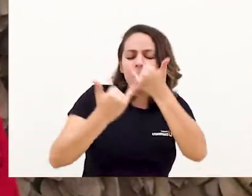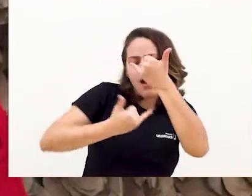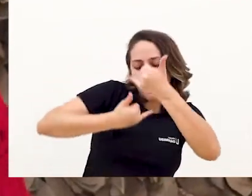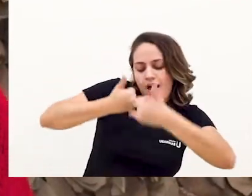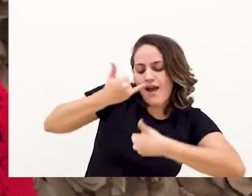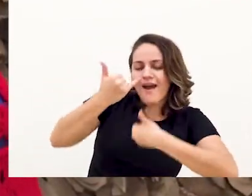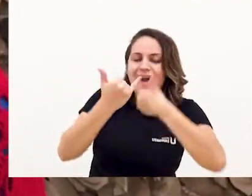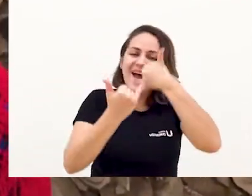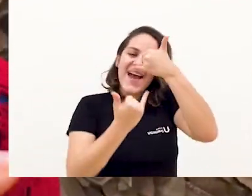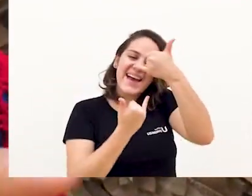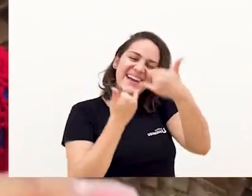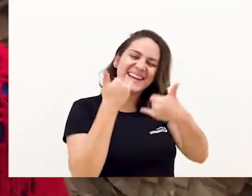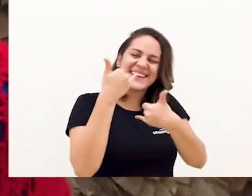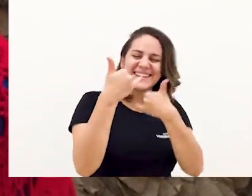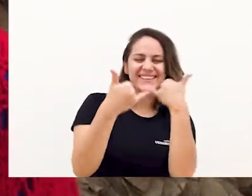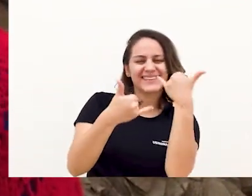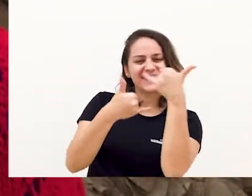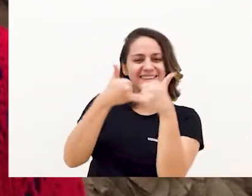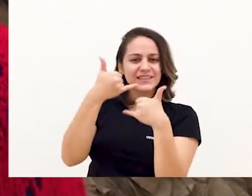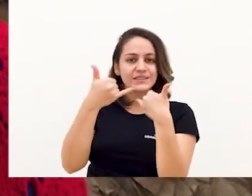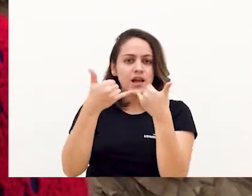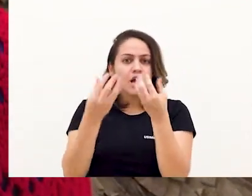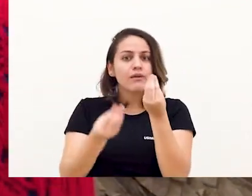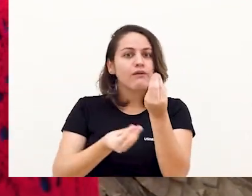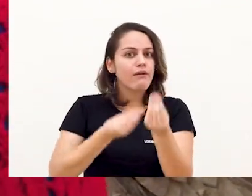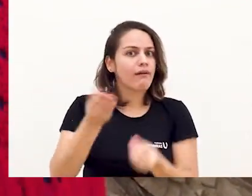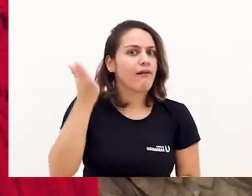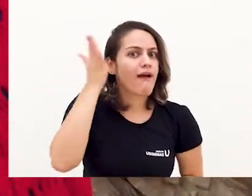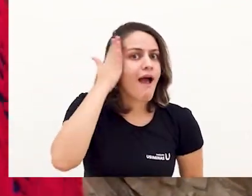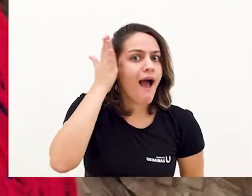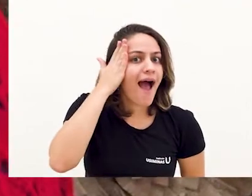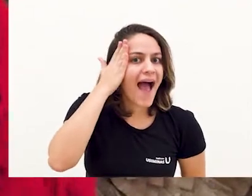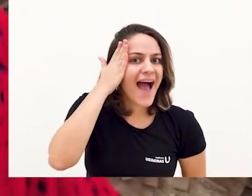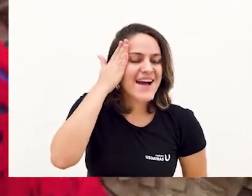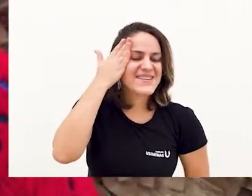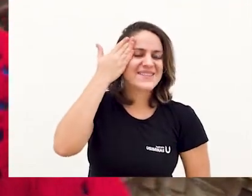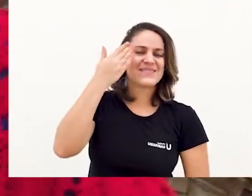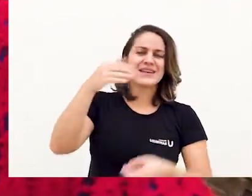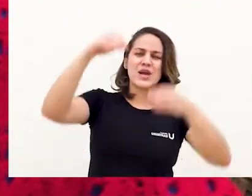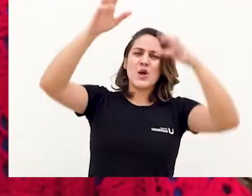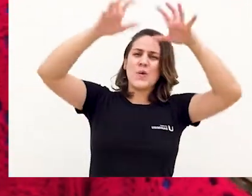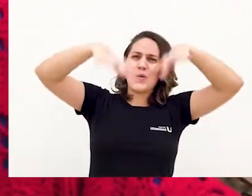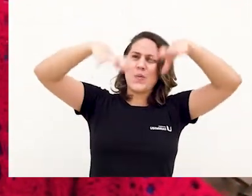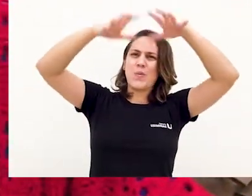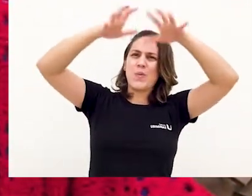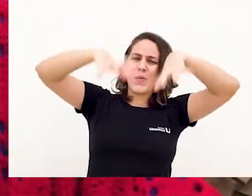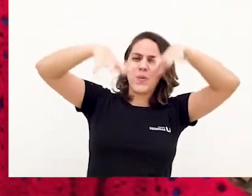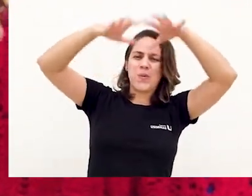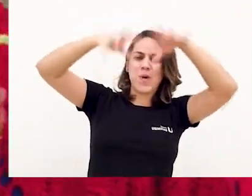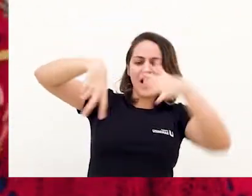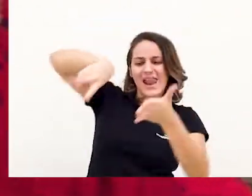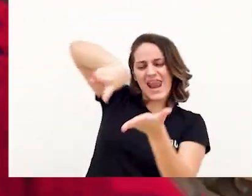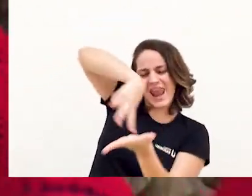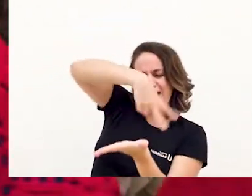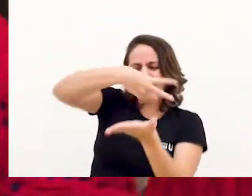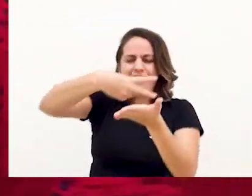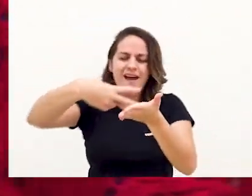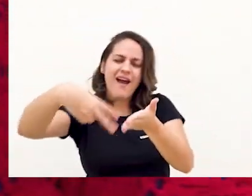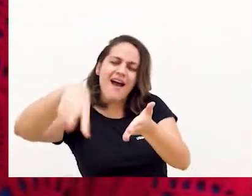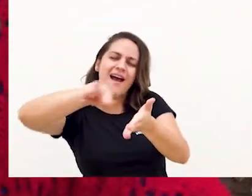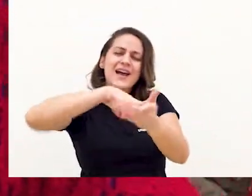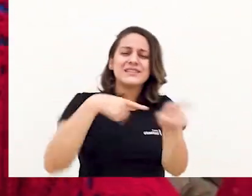na língua das coisas miúdas. Brincavam de dançar com as gotas de chuva, de se